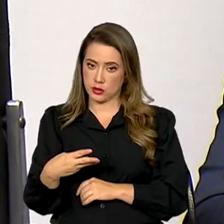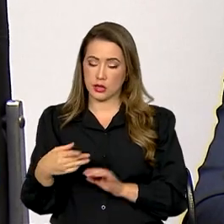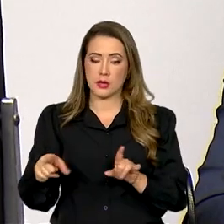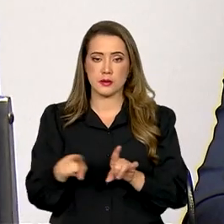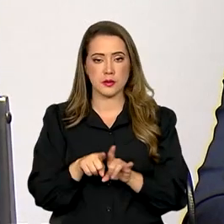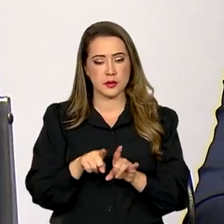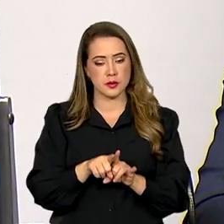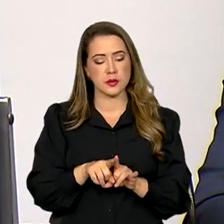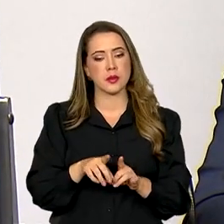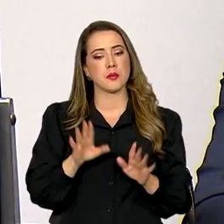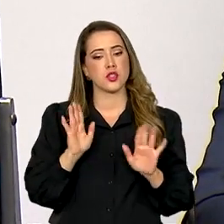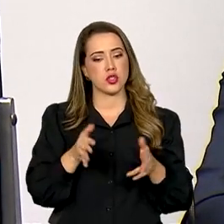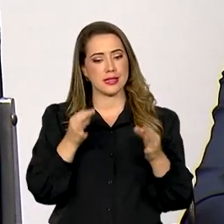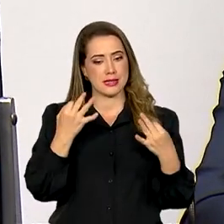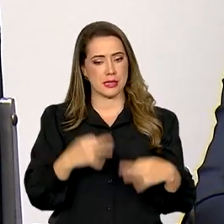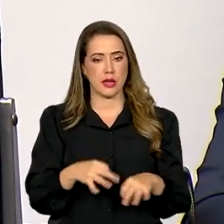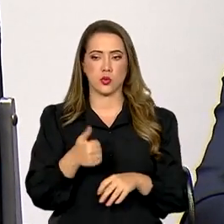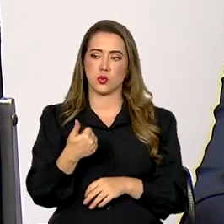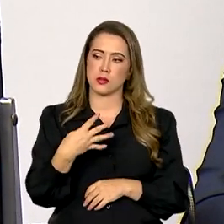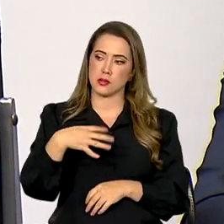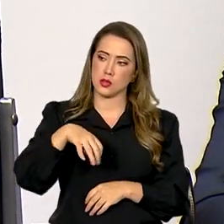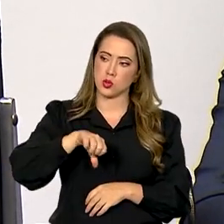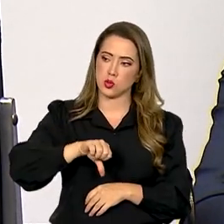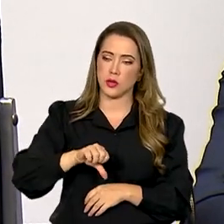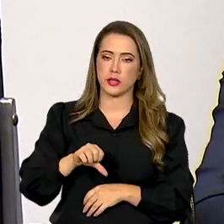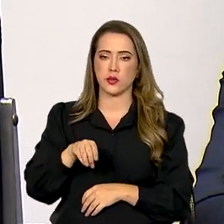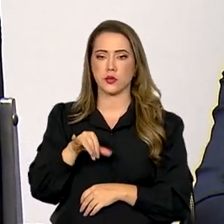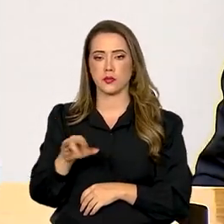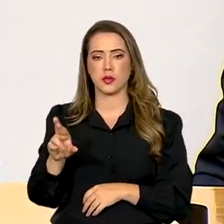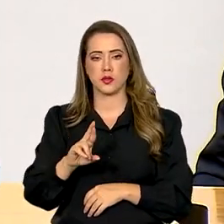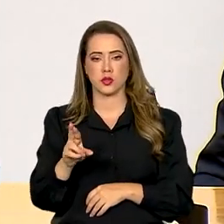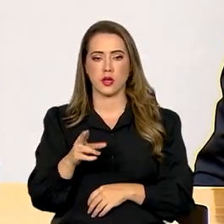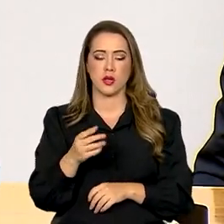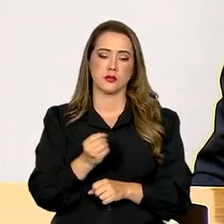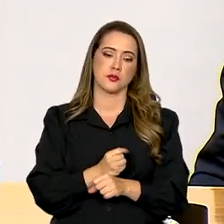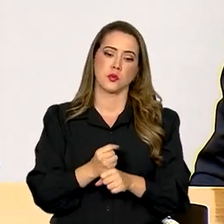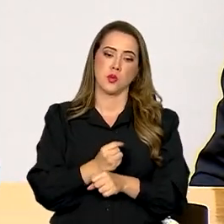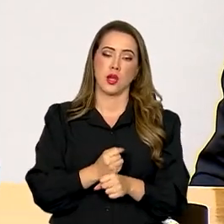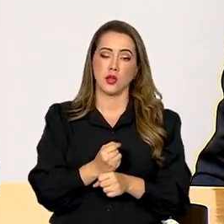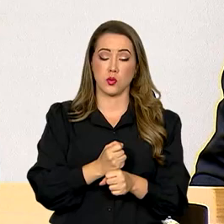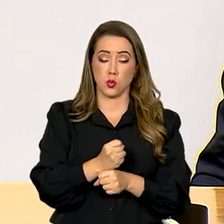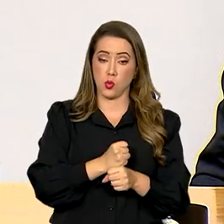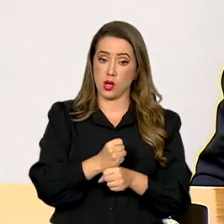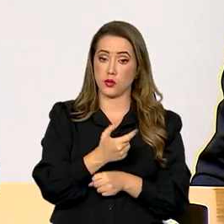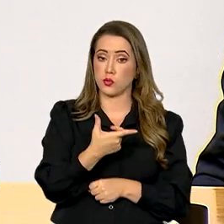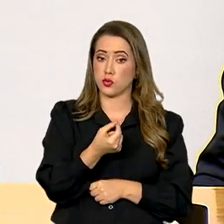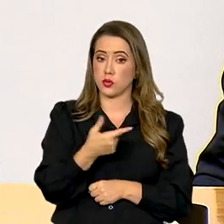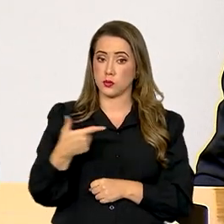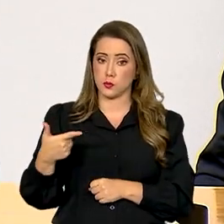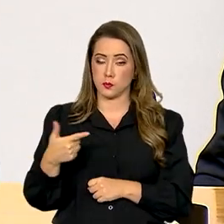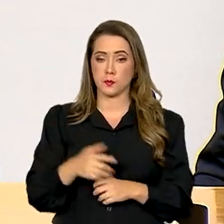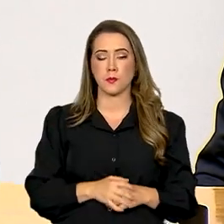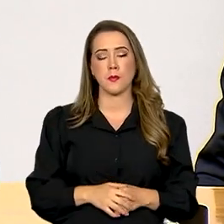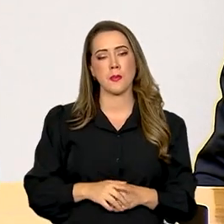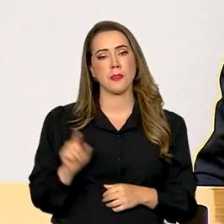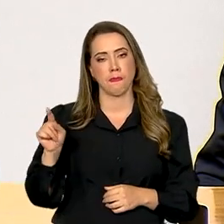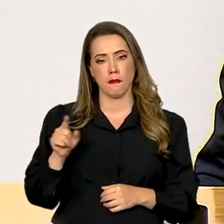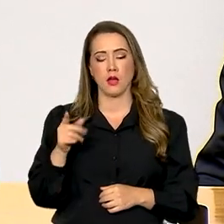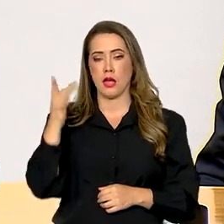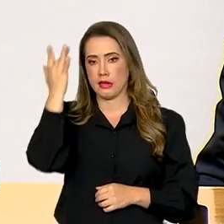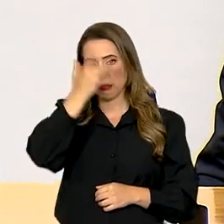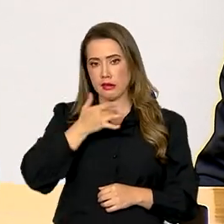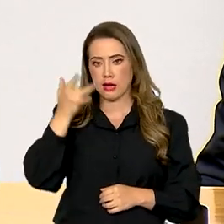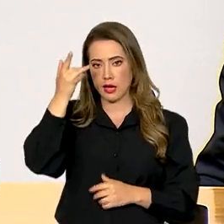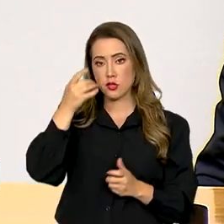consolidado 149 bilhões em 2022. A Dade disse que levou o assunto ao conhecimento